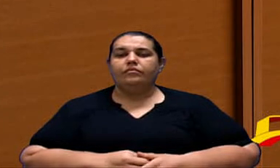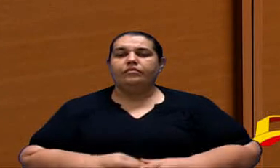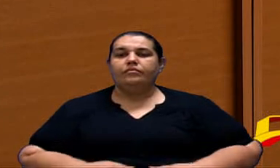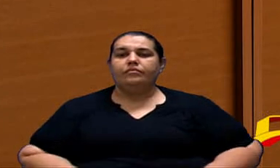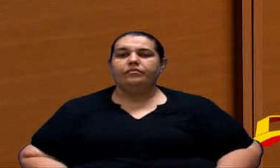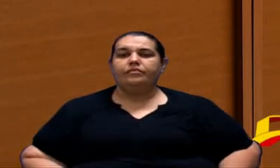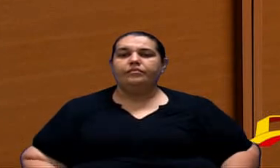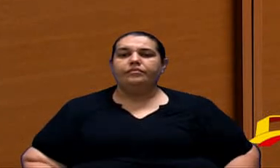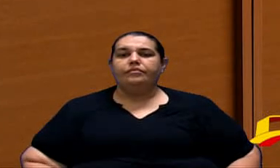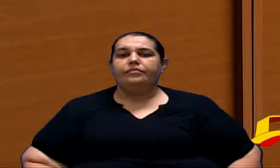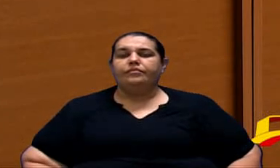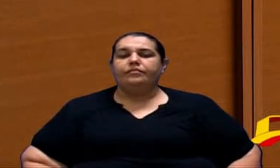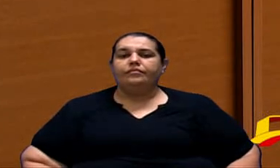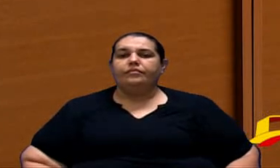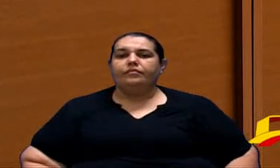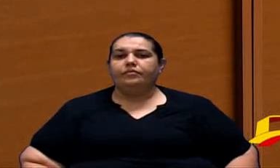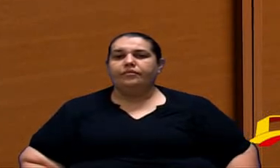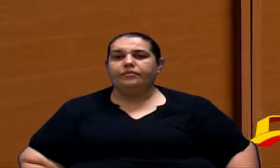Som